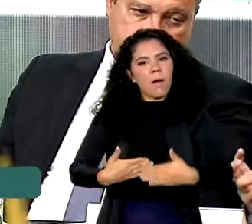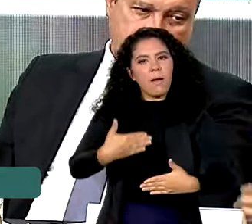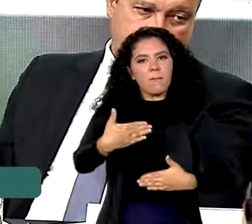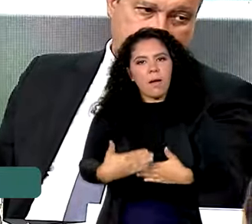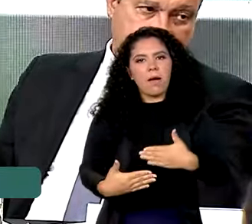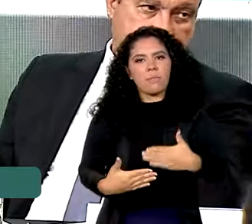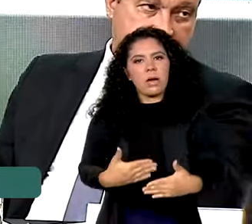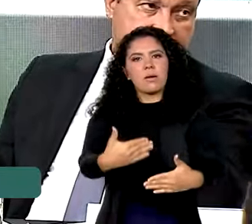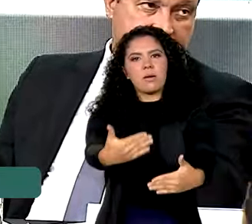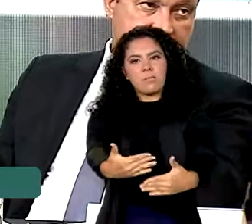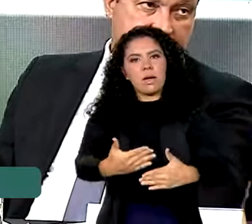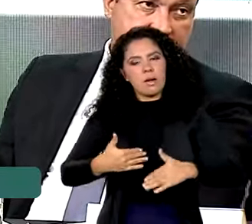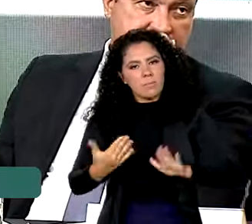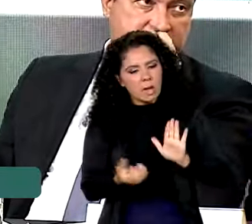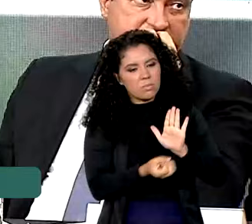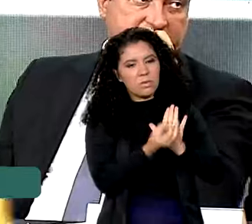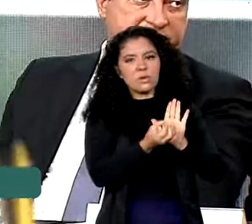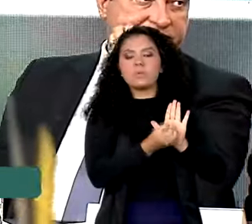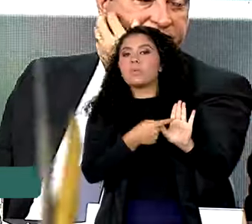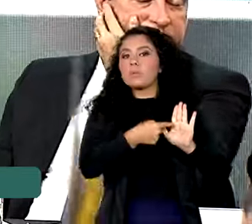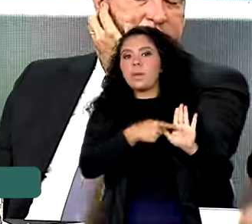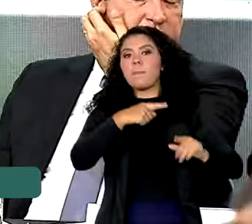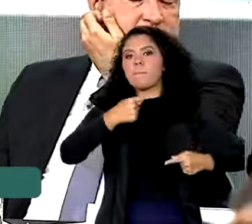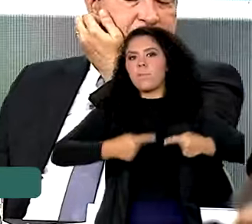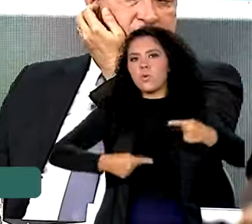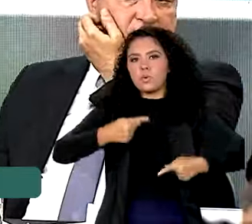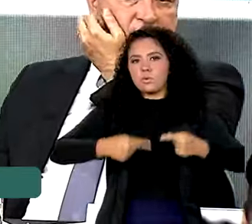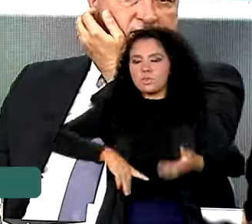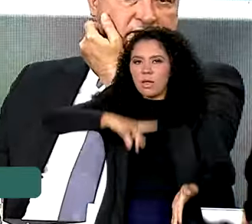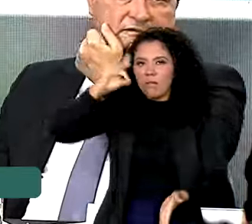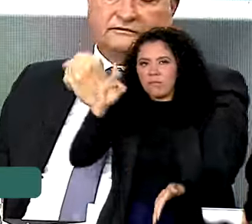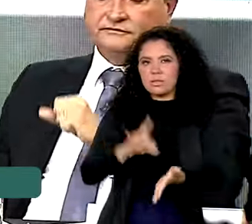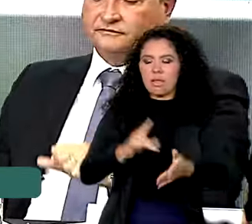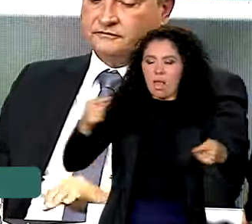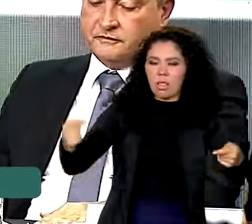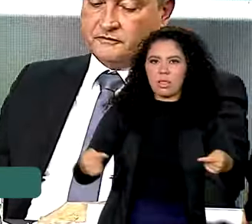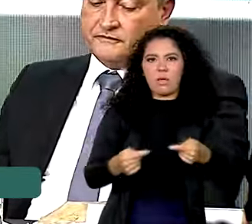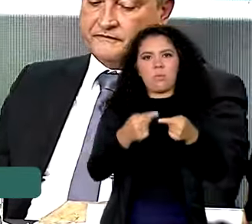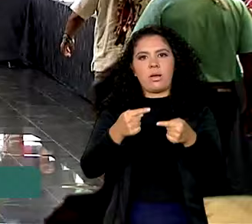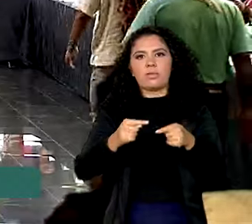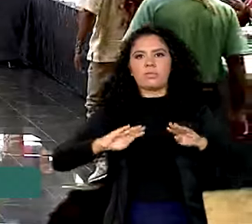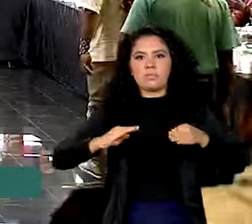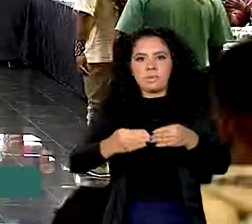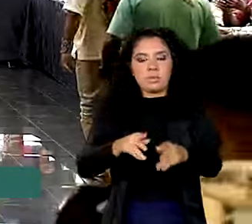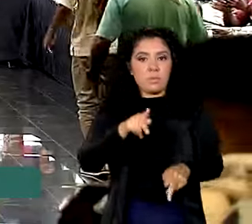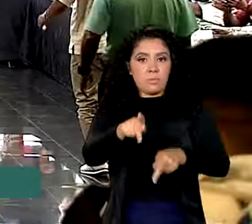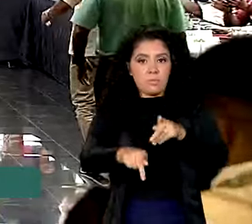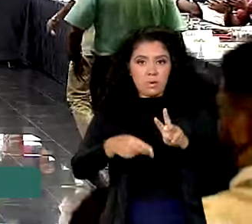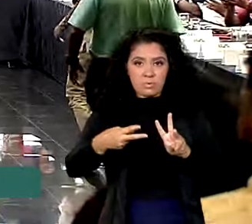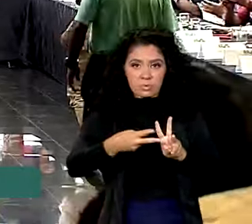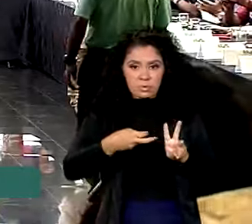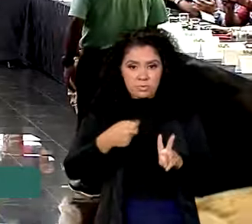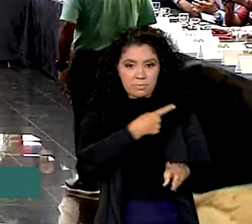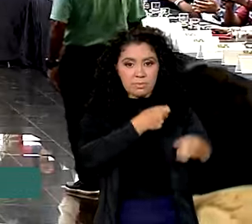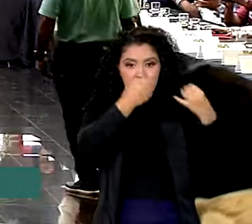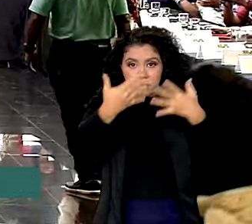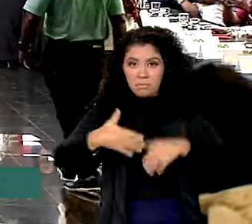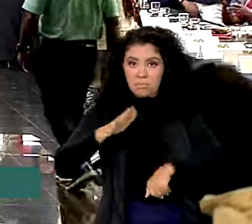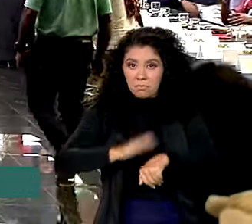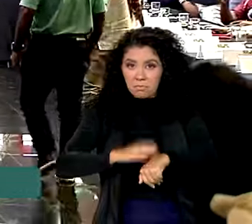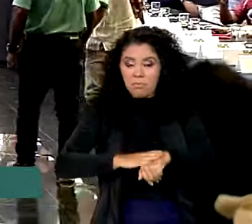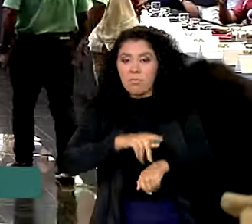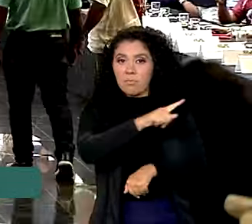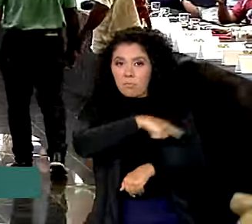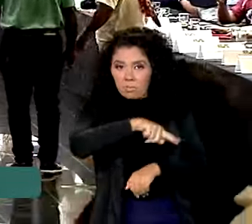construção de políticas eficientes e adequadas para os povos indígenas. Foram os próprios indígenas que